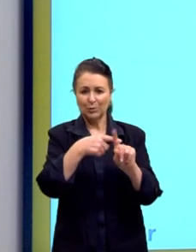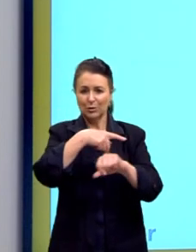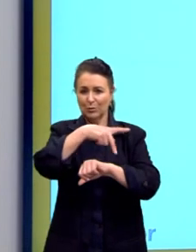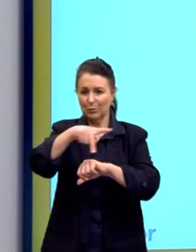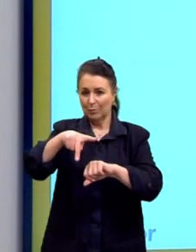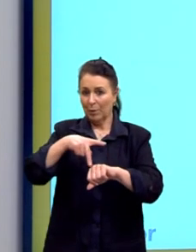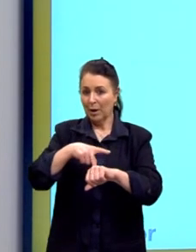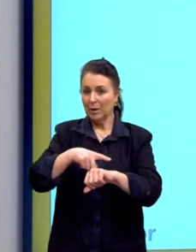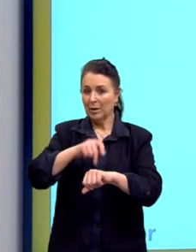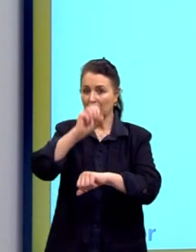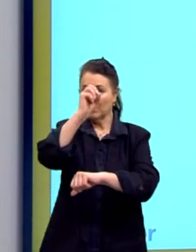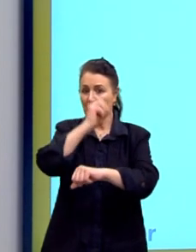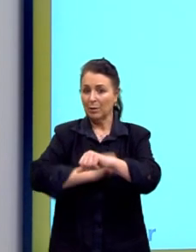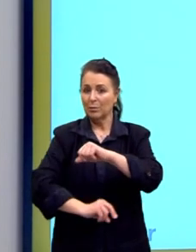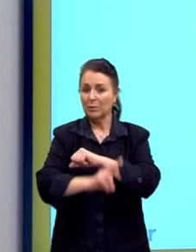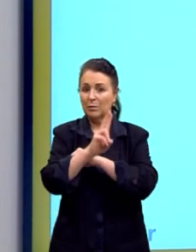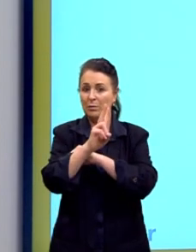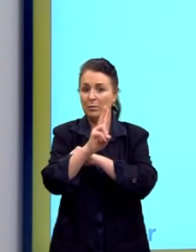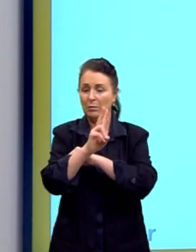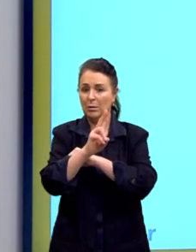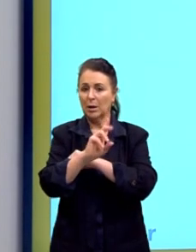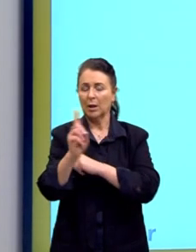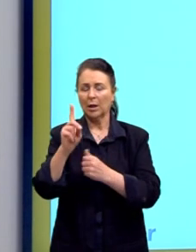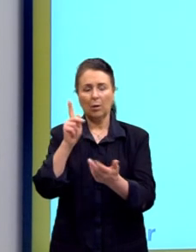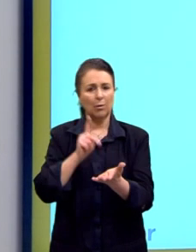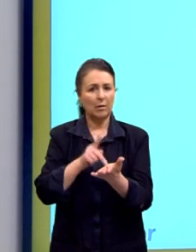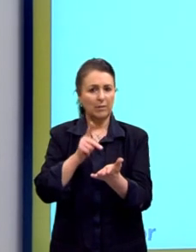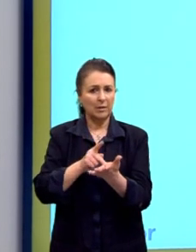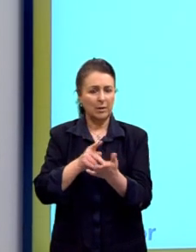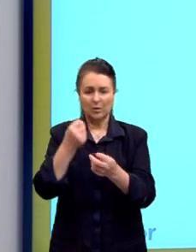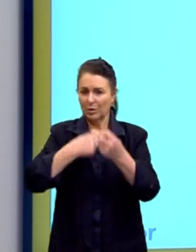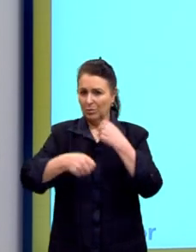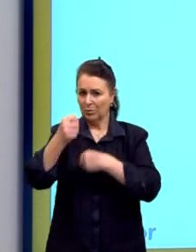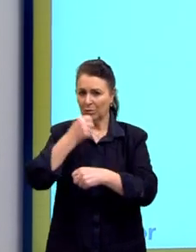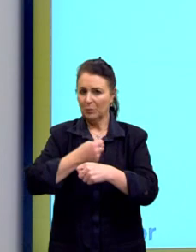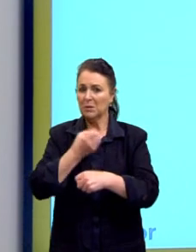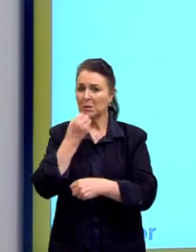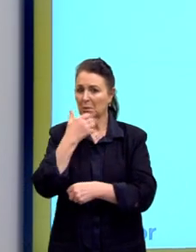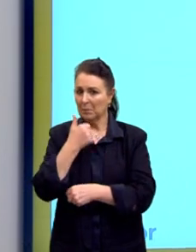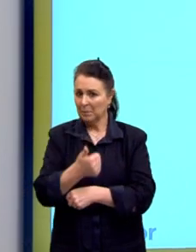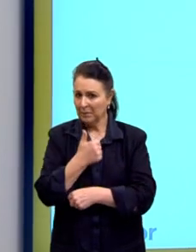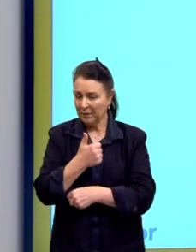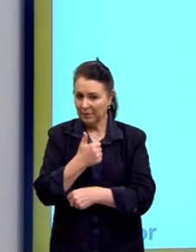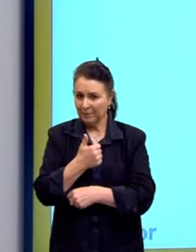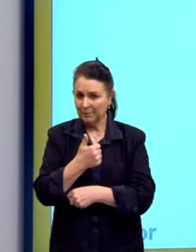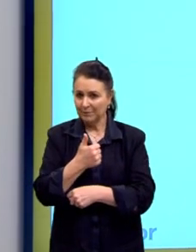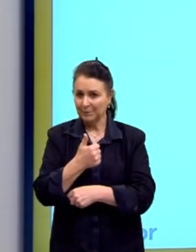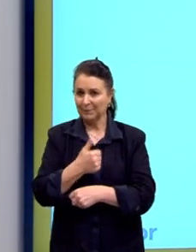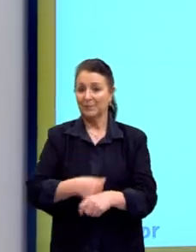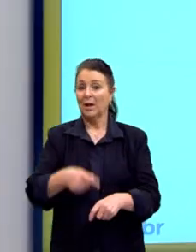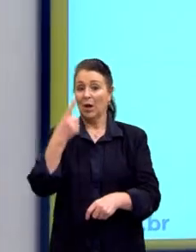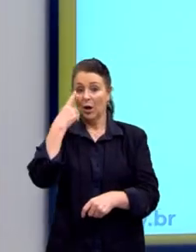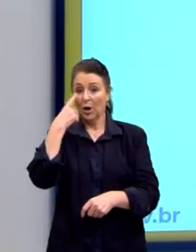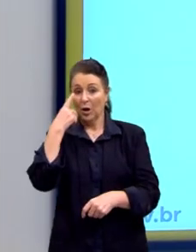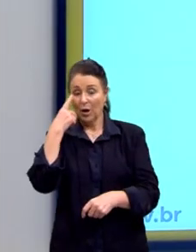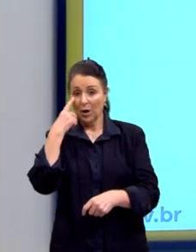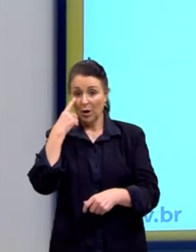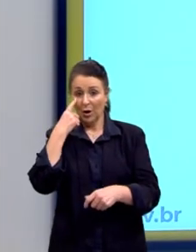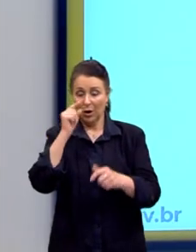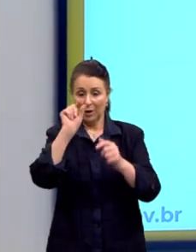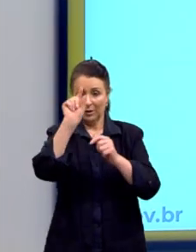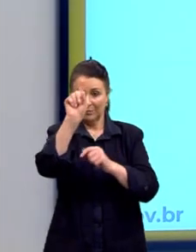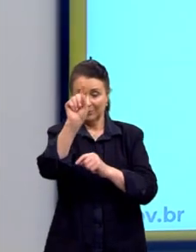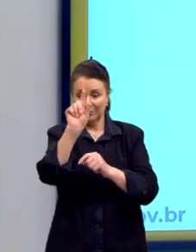investidores. Logo, não é verdade que a economia vai bem. Julgue os itens abaixo relativos ao